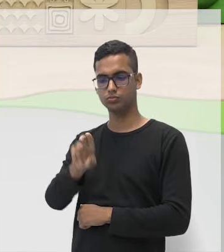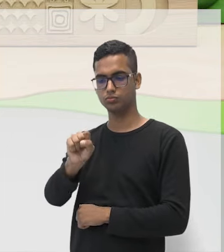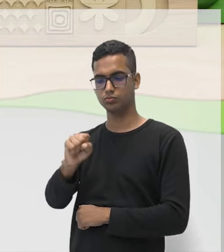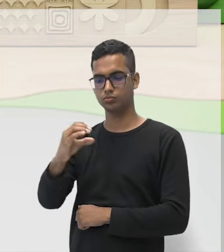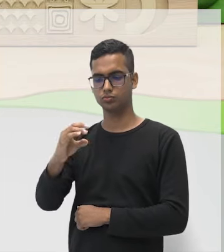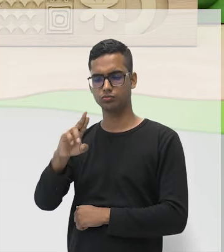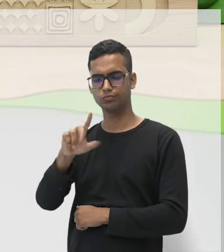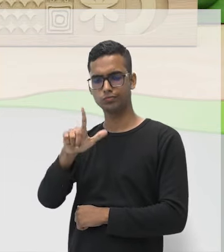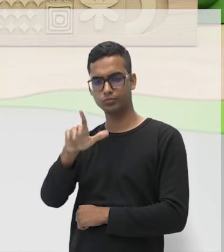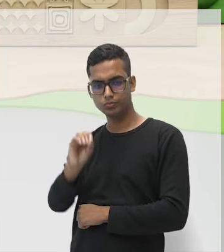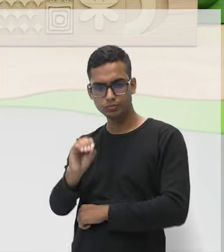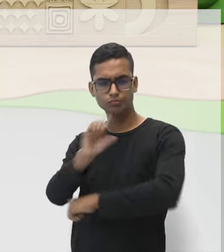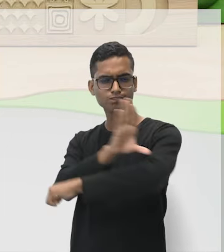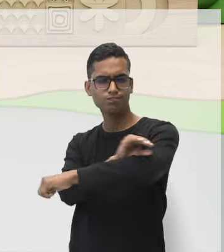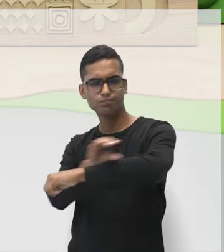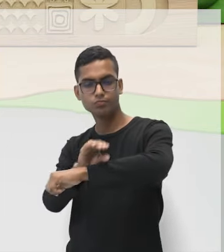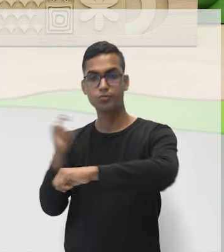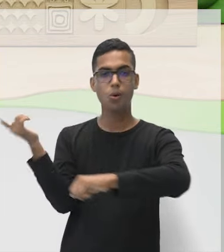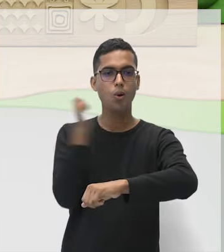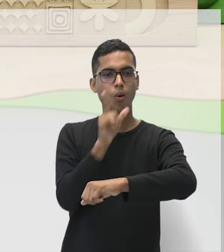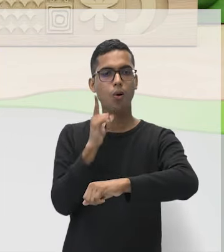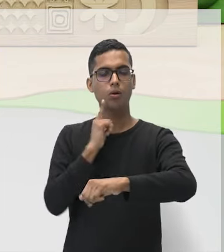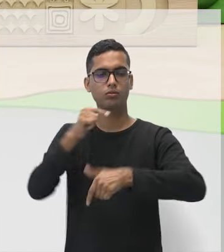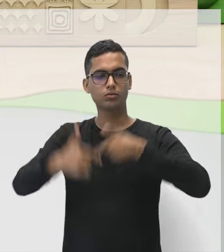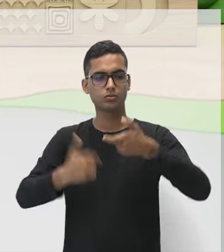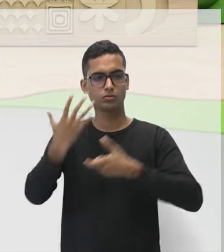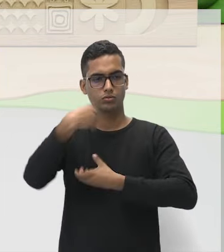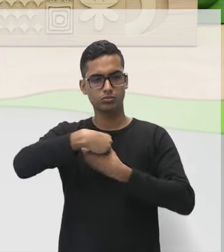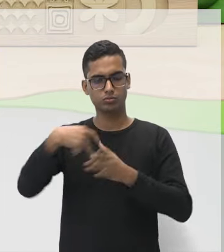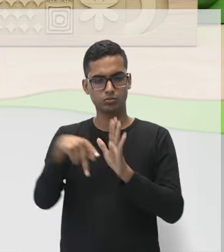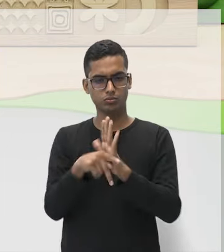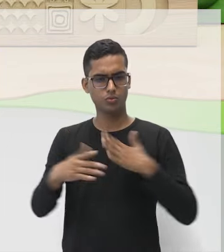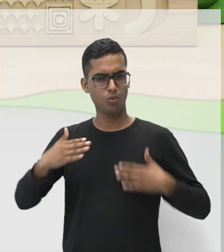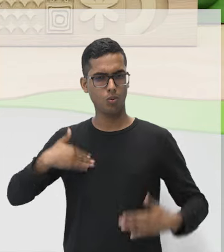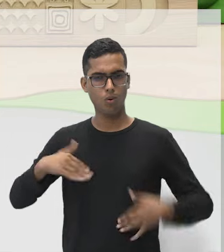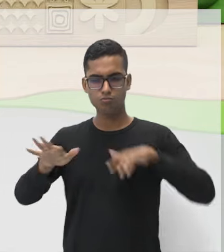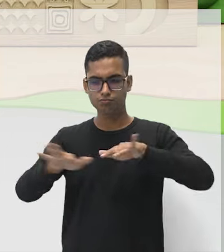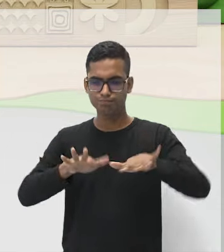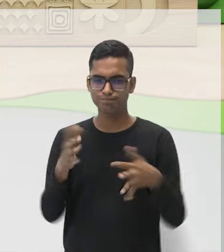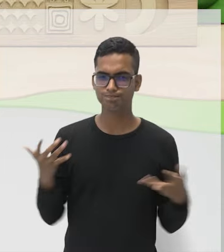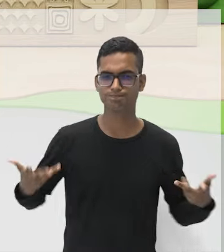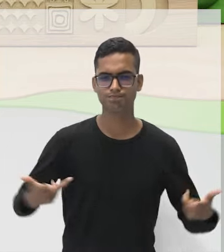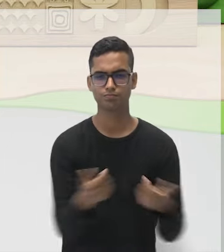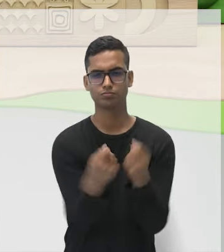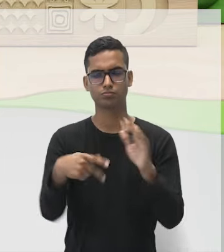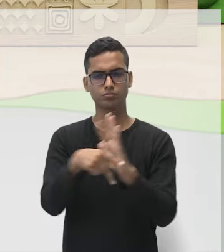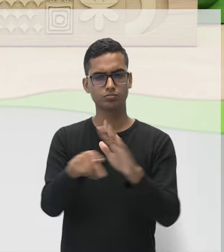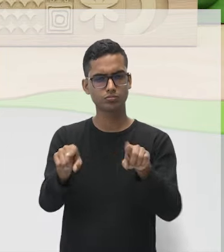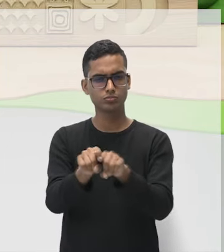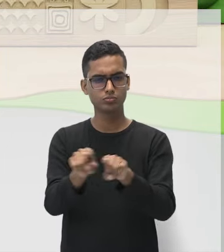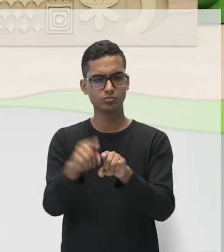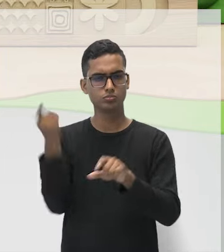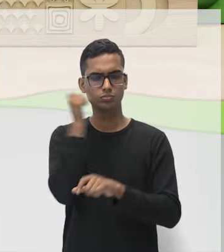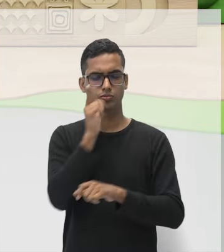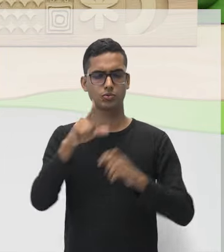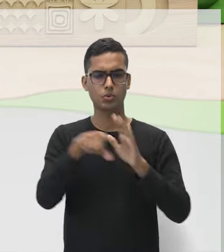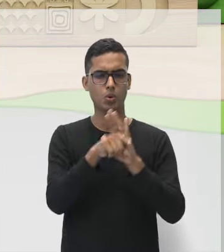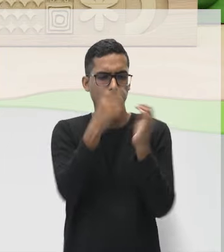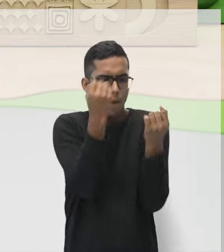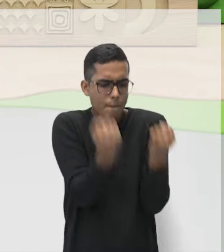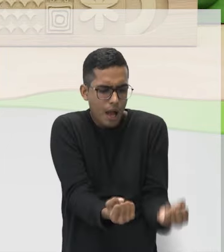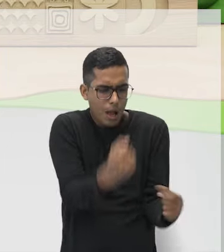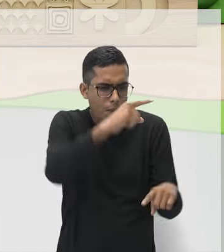para nos permitir realizar movimentos incríveis. Desde levantar objetos